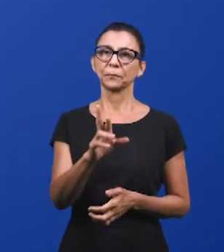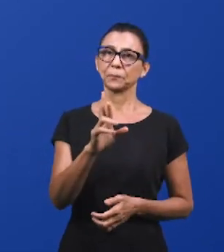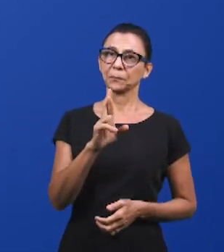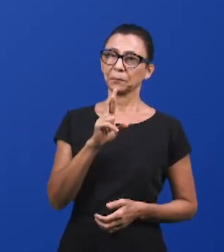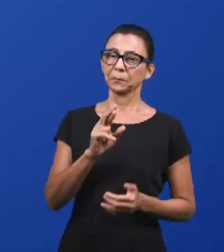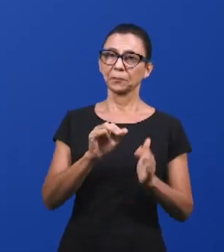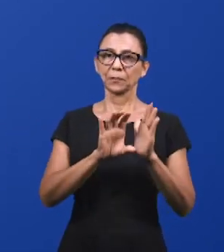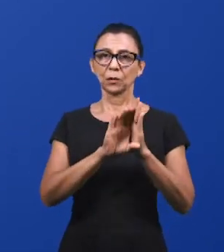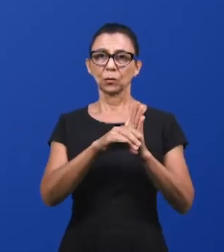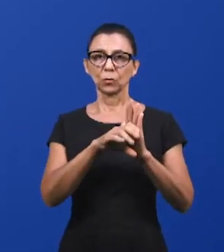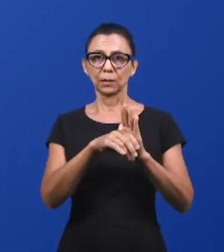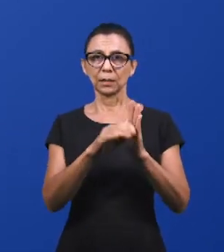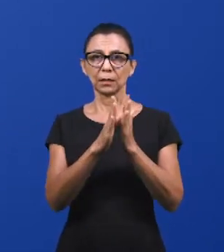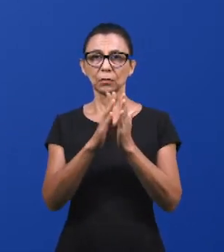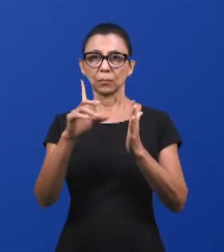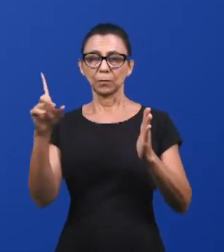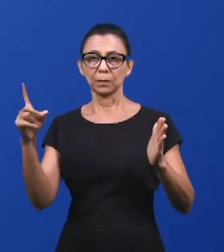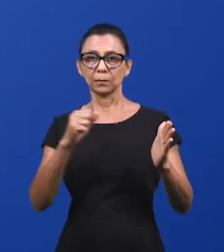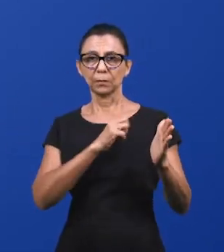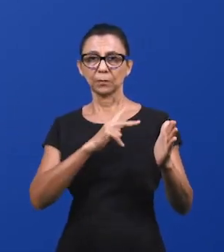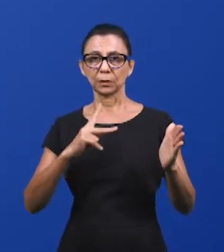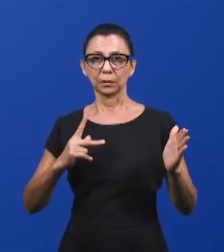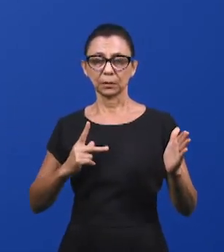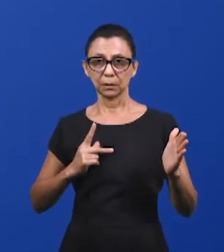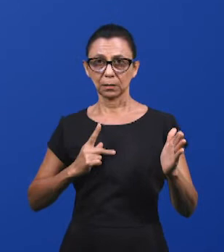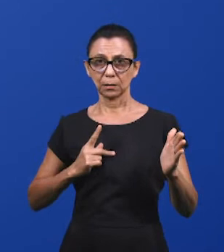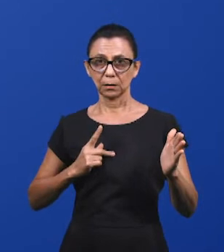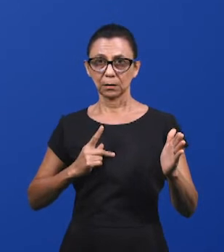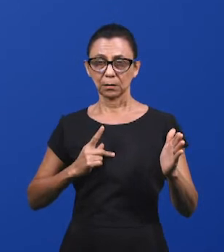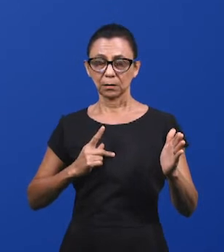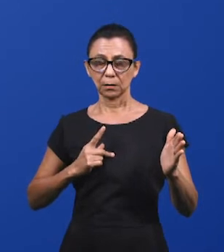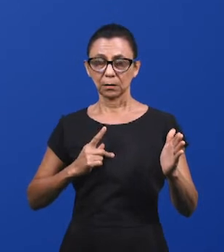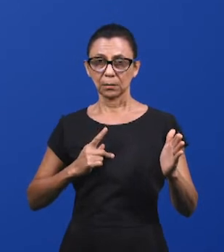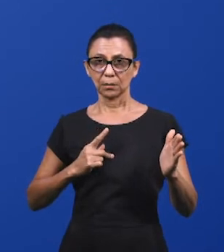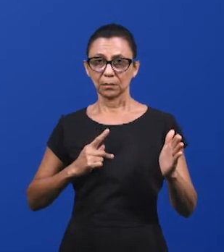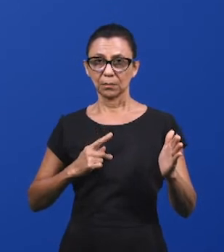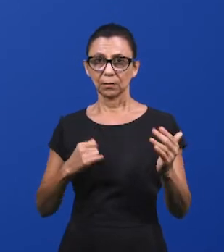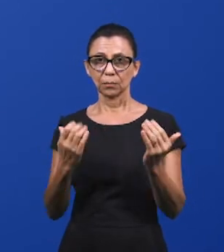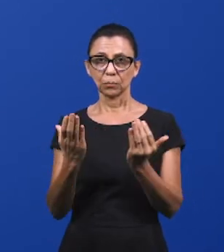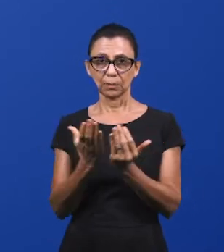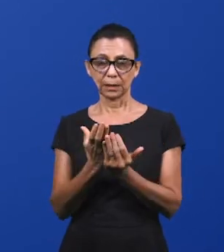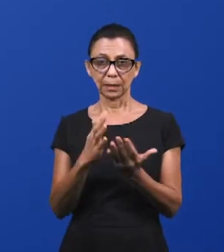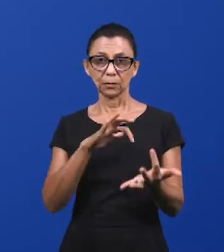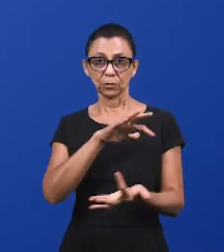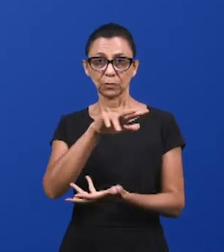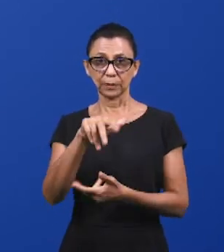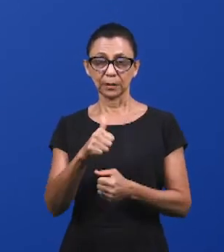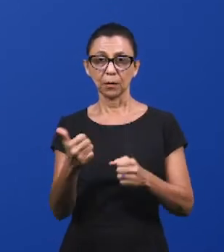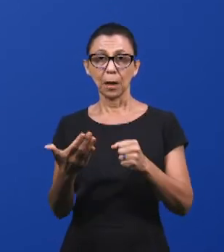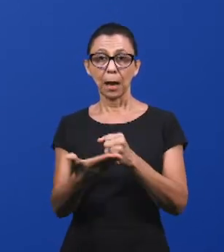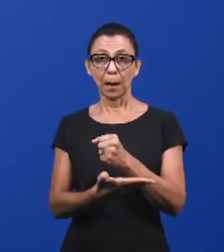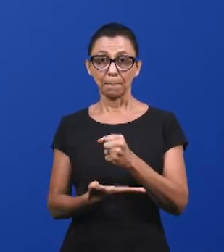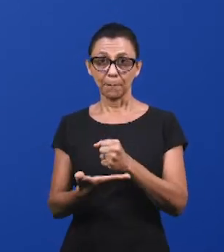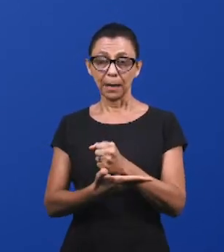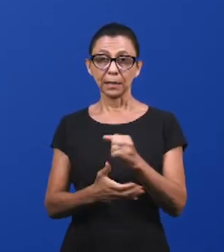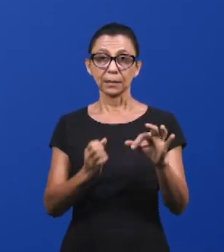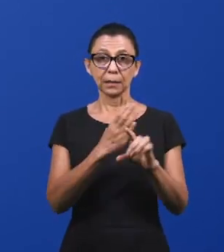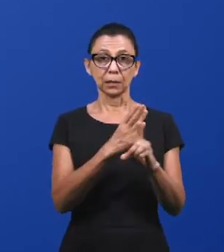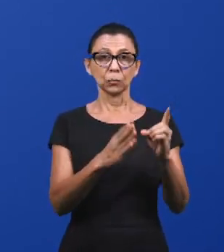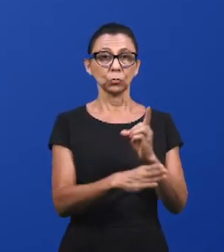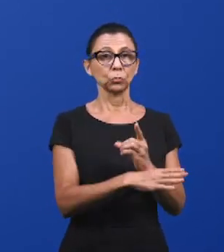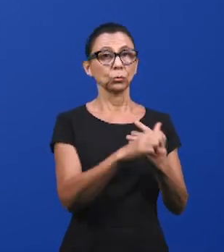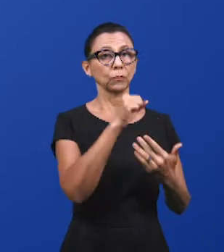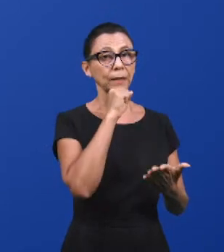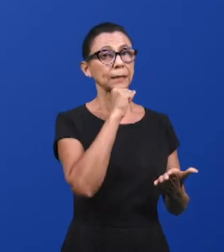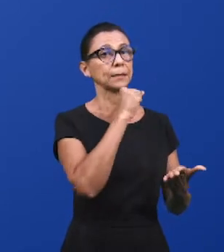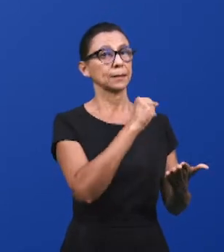o conceito bíblico apostólico do sacerdócio universal do crente tem sua base profética no culto do Velho Testamento, oferecido a